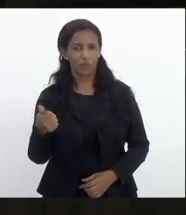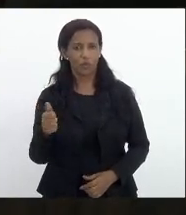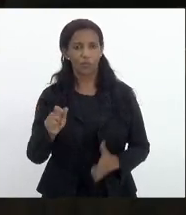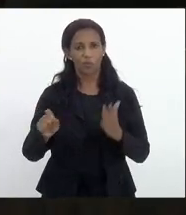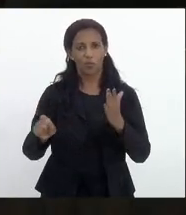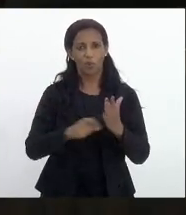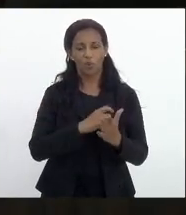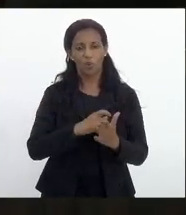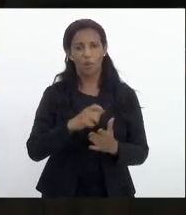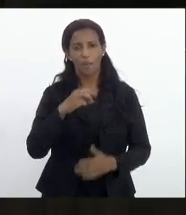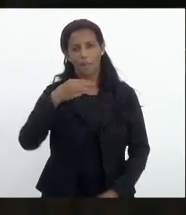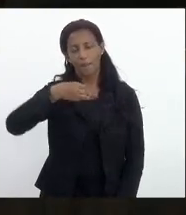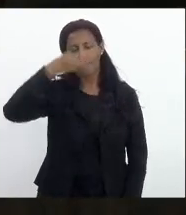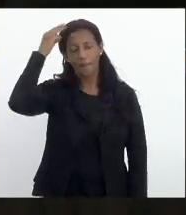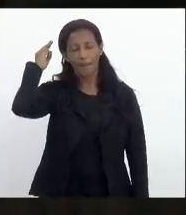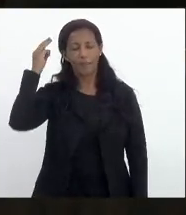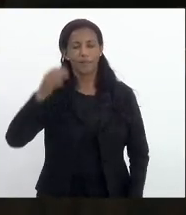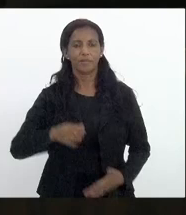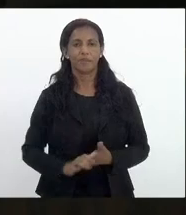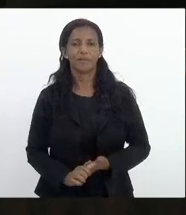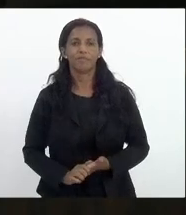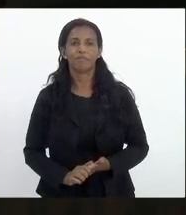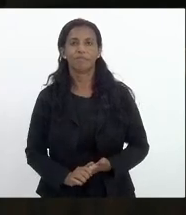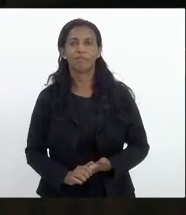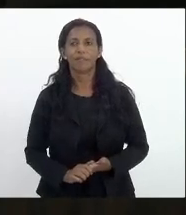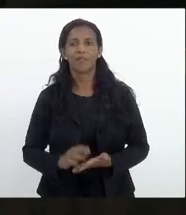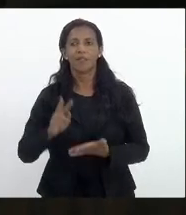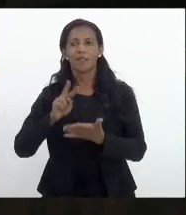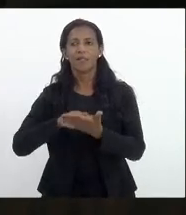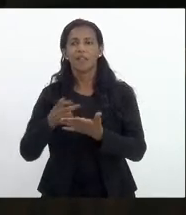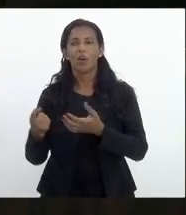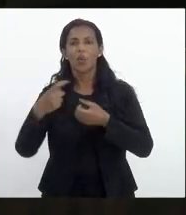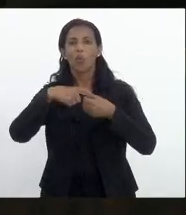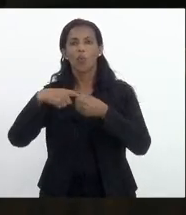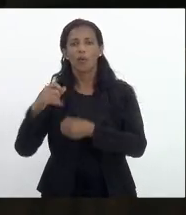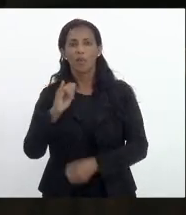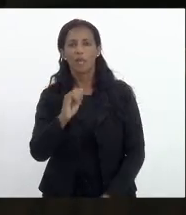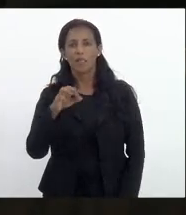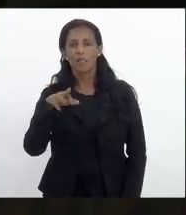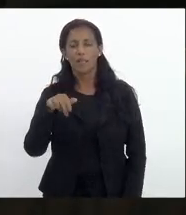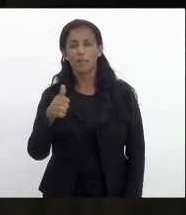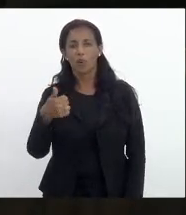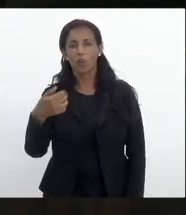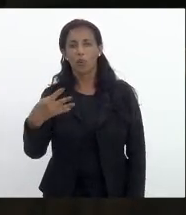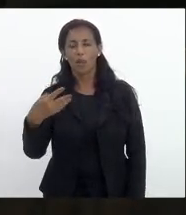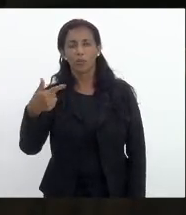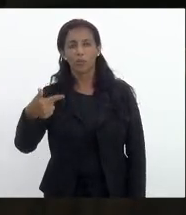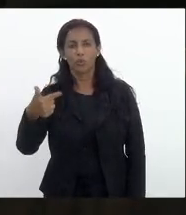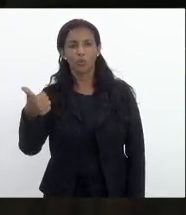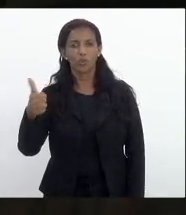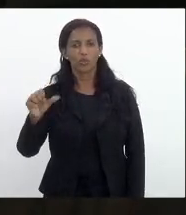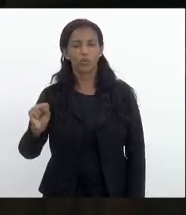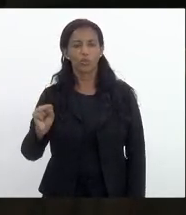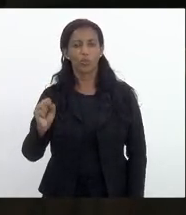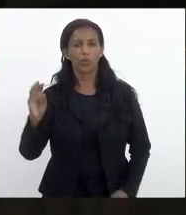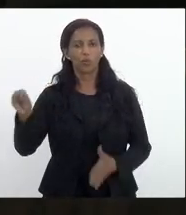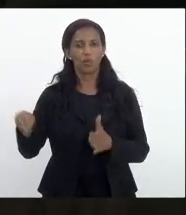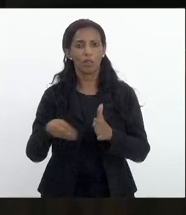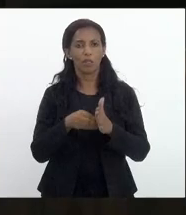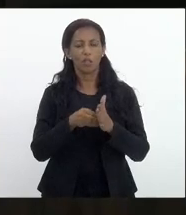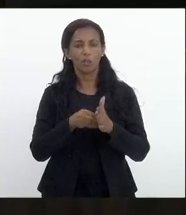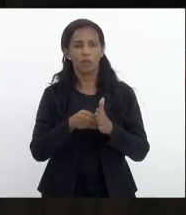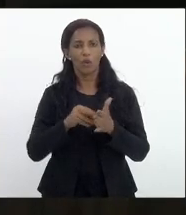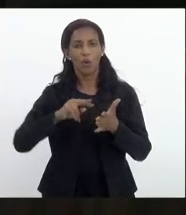autoria do deputado Márcio Pacheco que internaliza o convênio ICMS 142 de 18 introduz